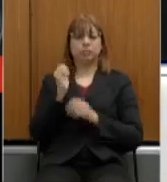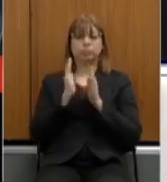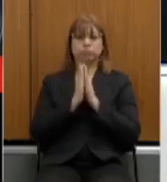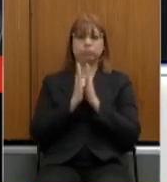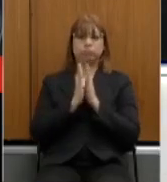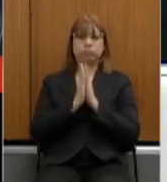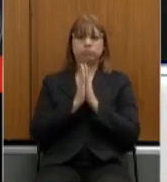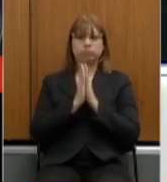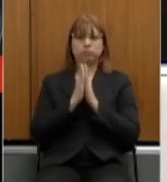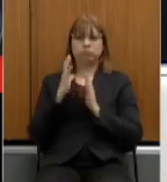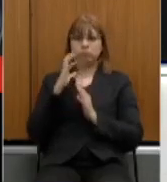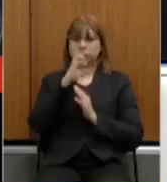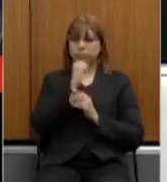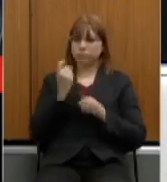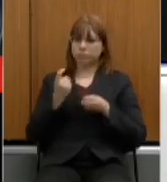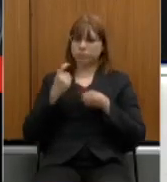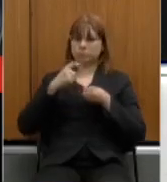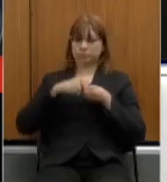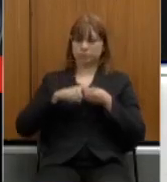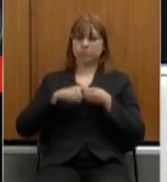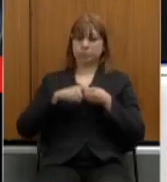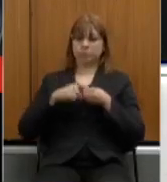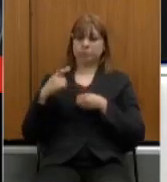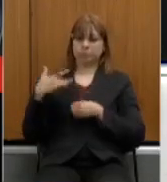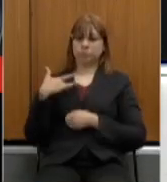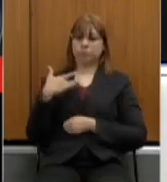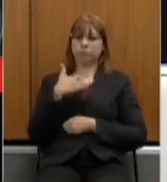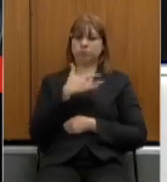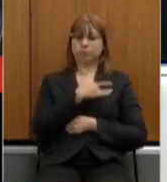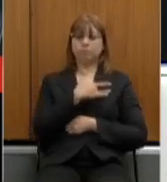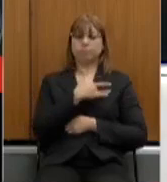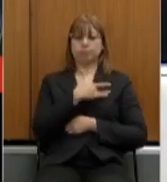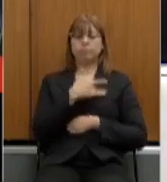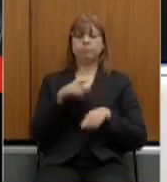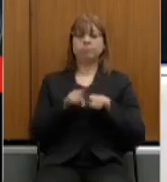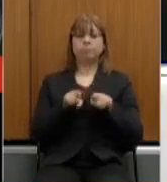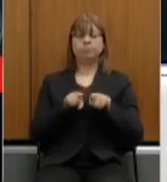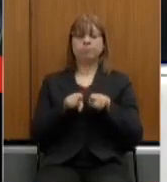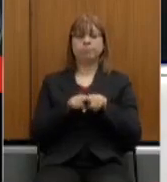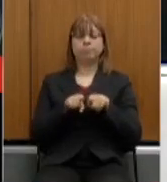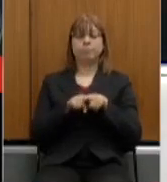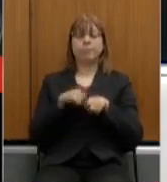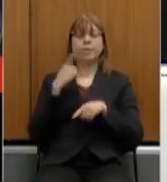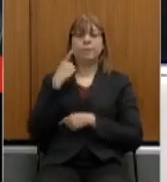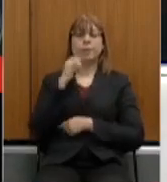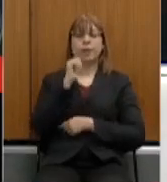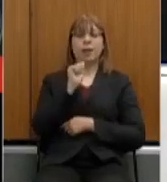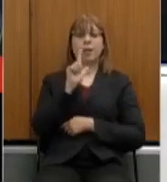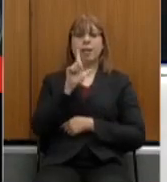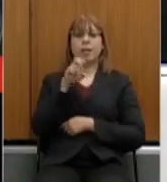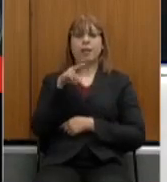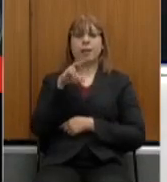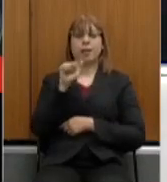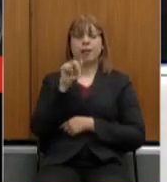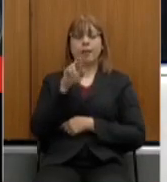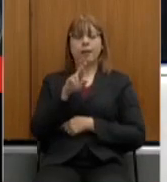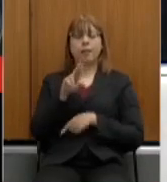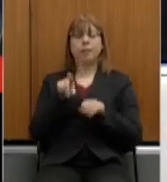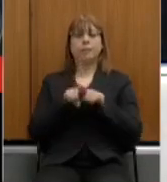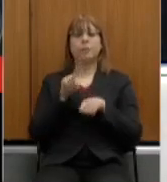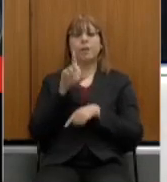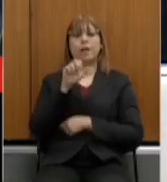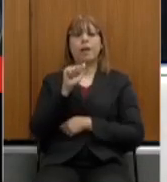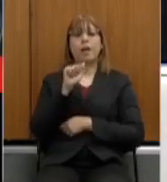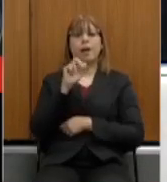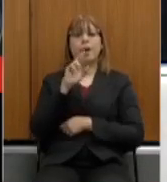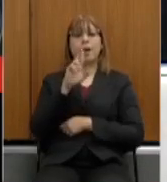seu breve retorno a esta casa com saúde saudar também o deputado Alencar da Silveira Júnior deputado Arley Santiago